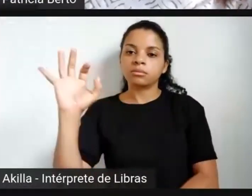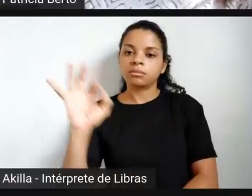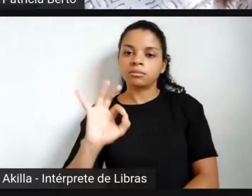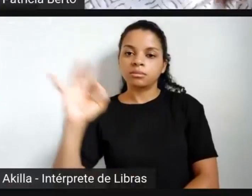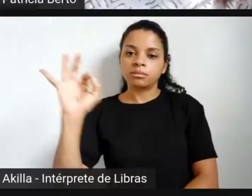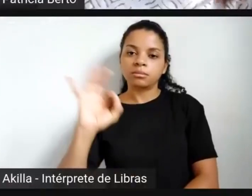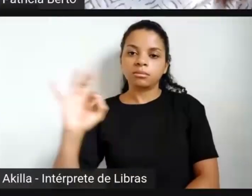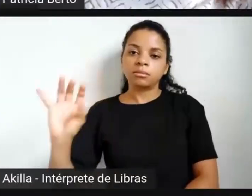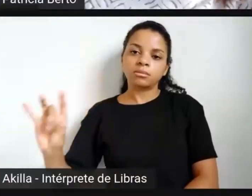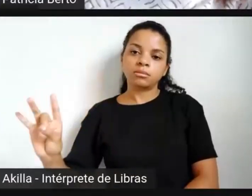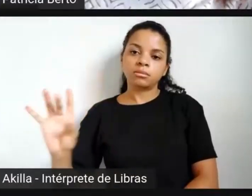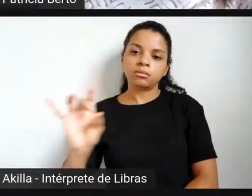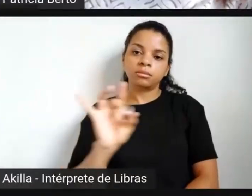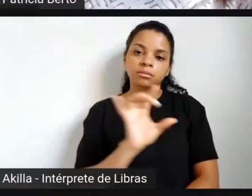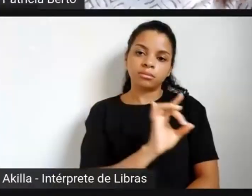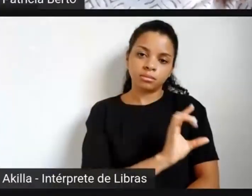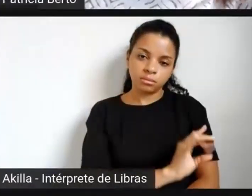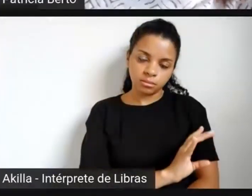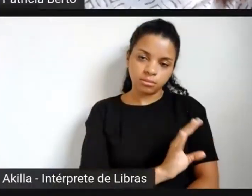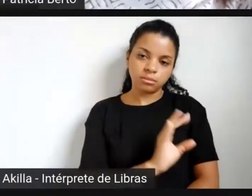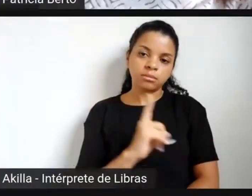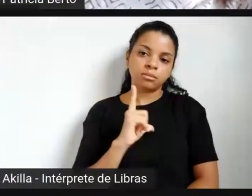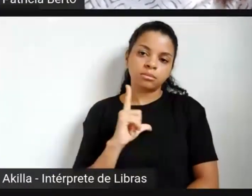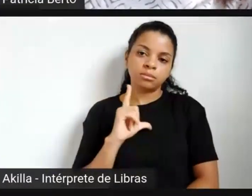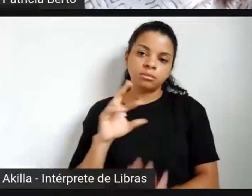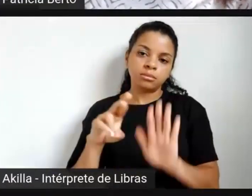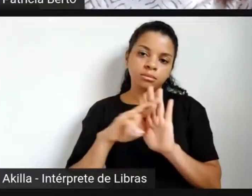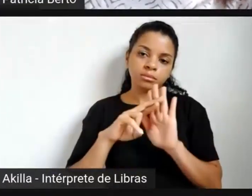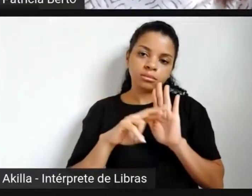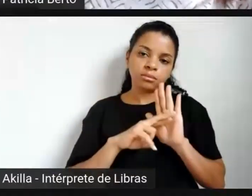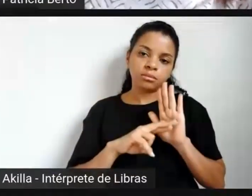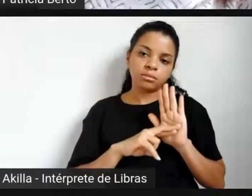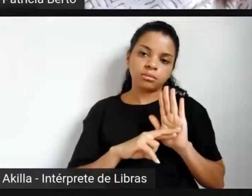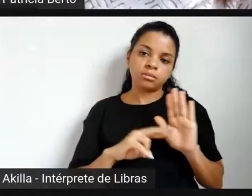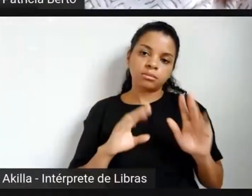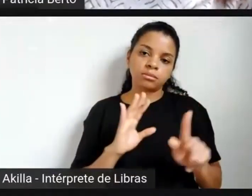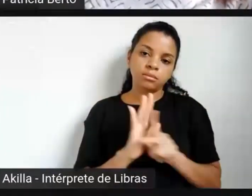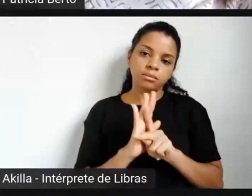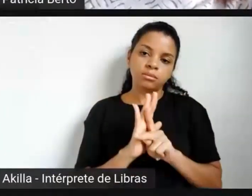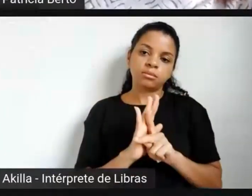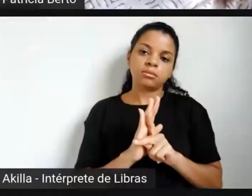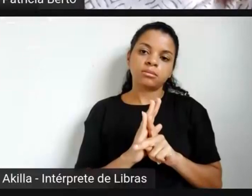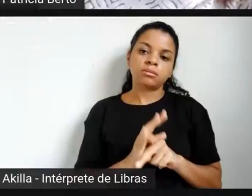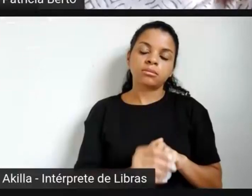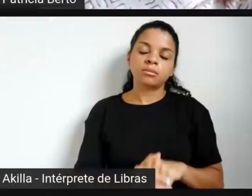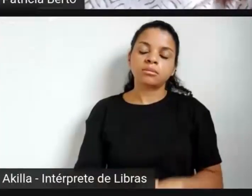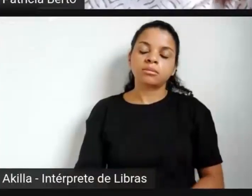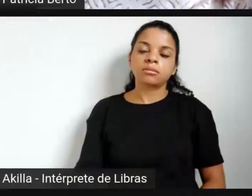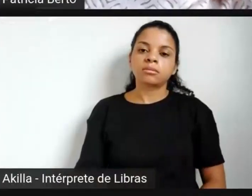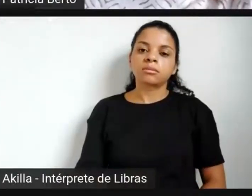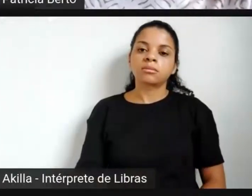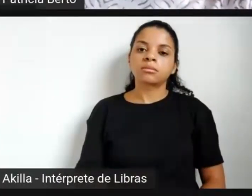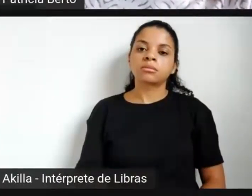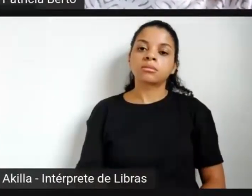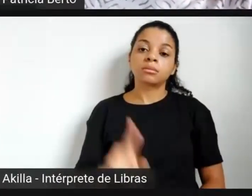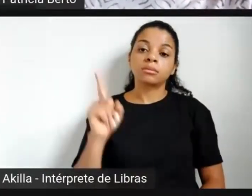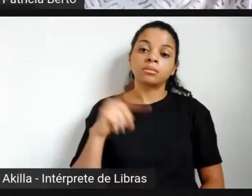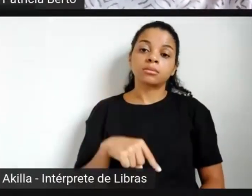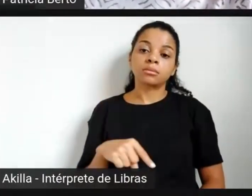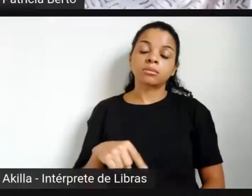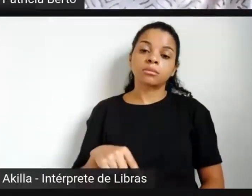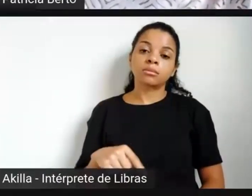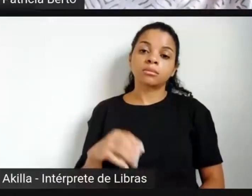questão de ordem que fala sobre isso, até notei ela aqui, é a questão de ordem 280 de